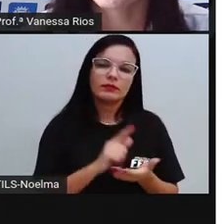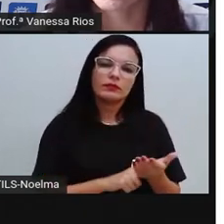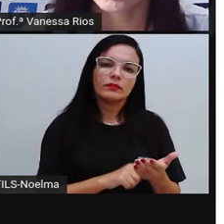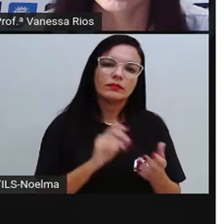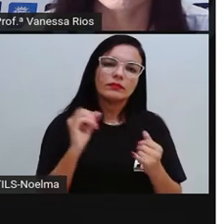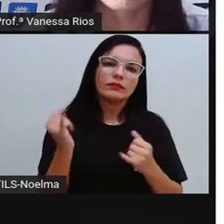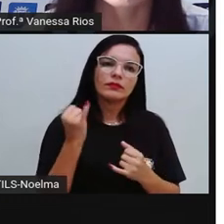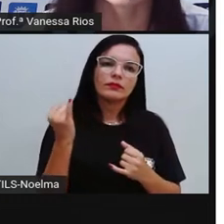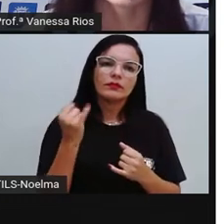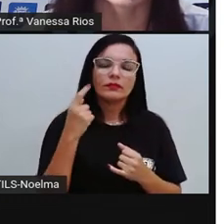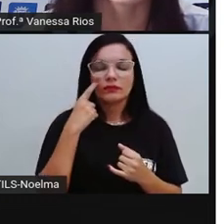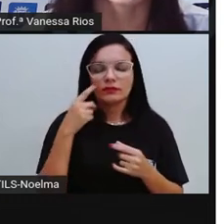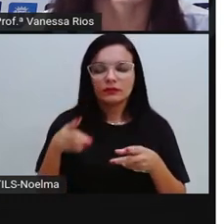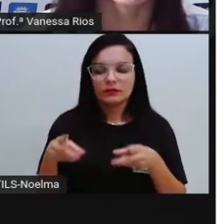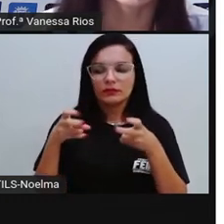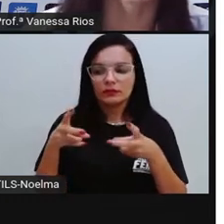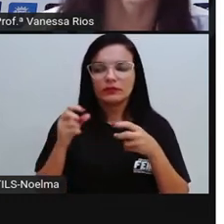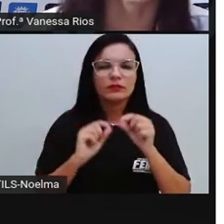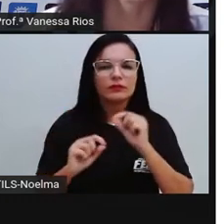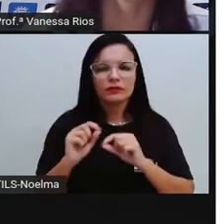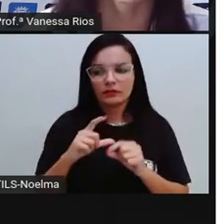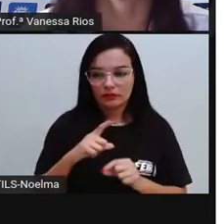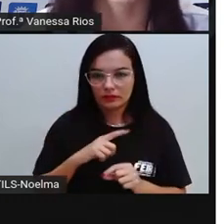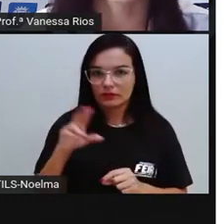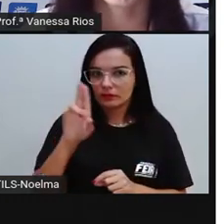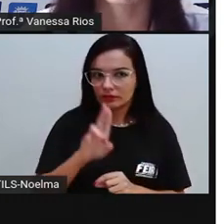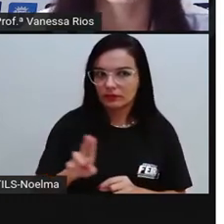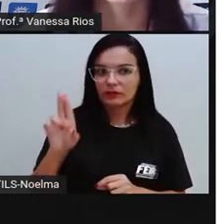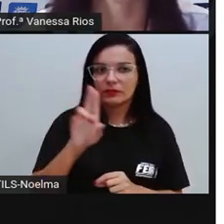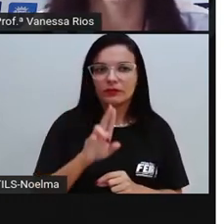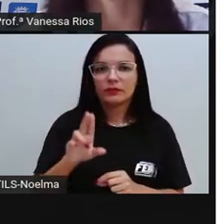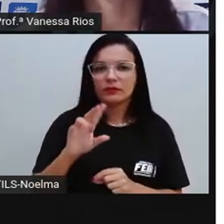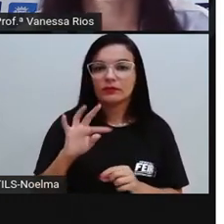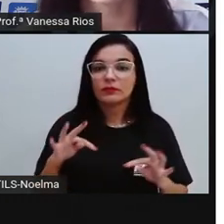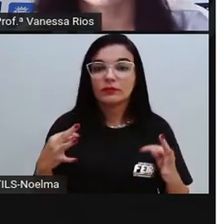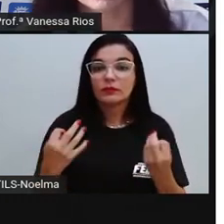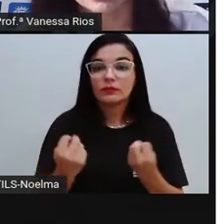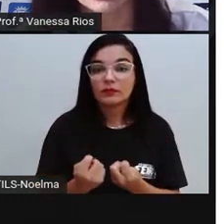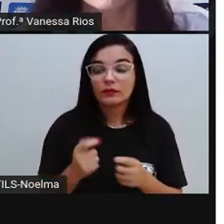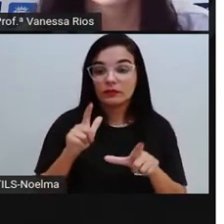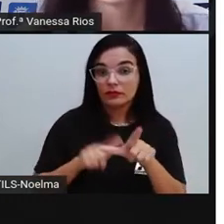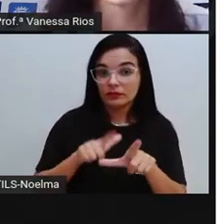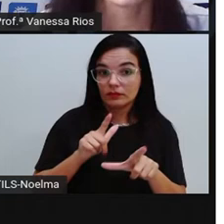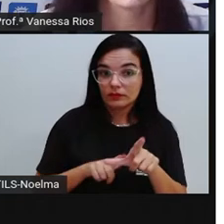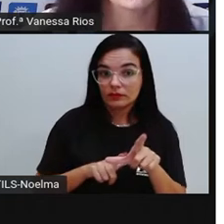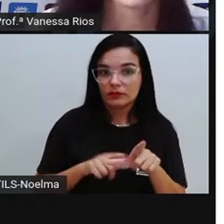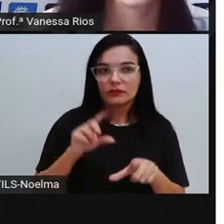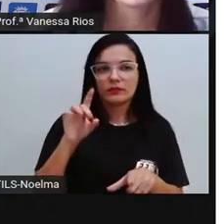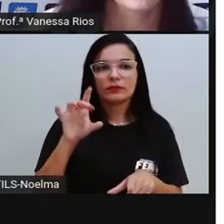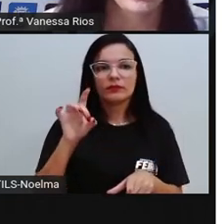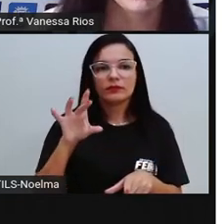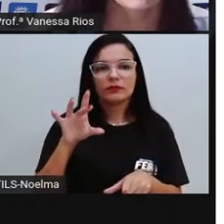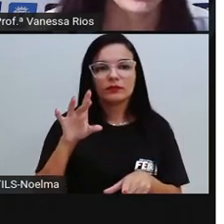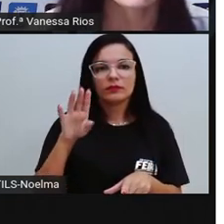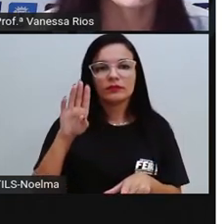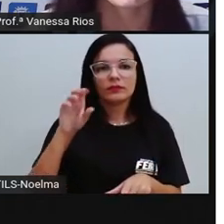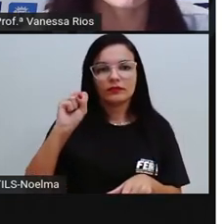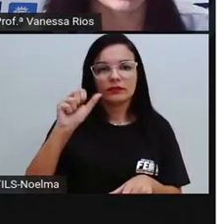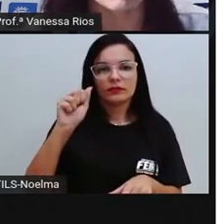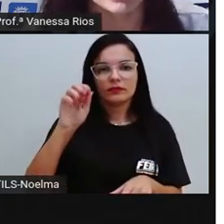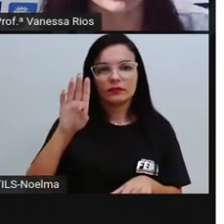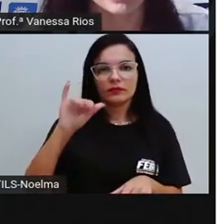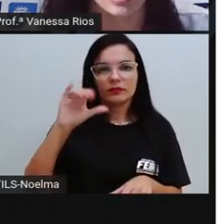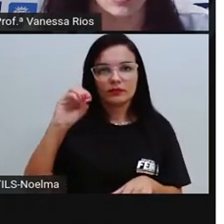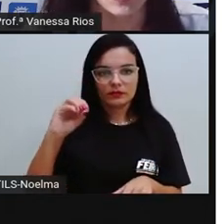interessante a gente perceber que, embora utilizem aí praticamente as mesmas letras, só no caso de sábio, né? Que